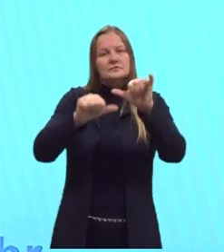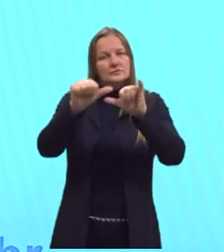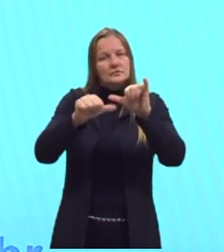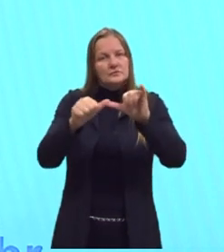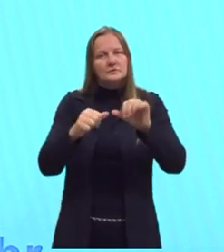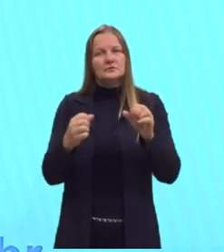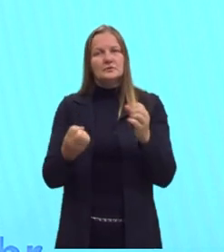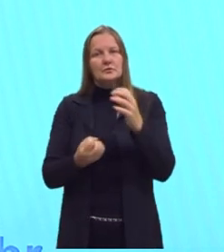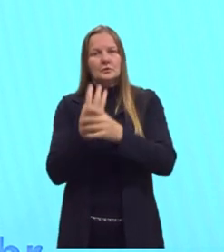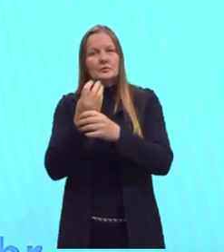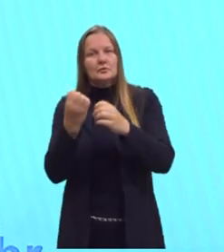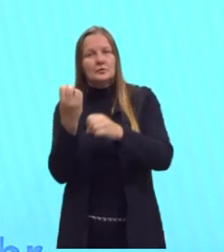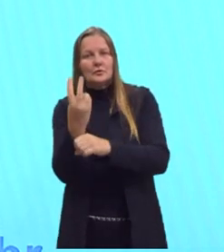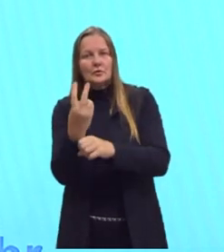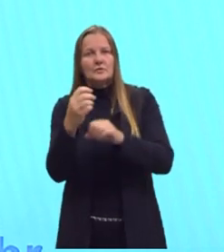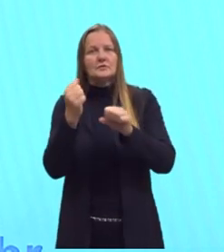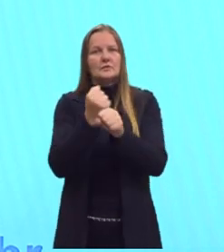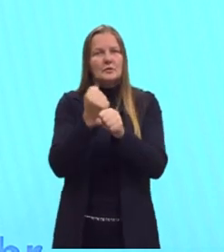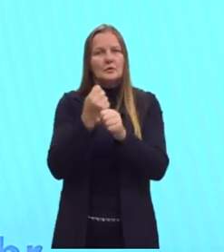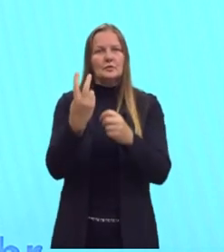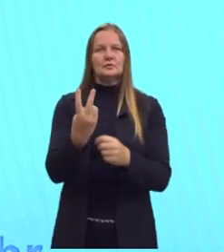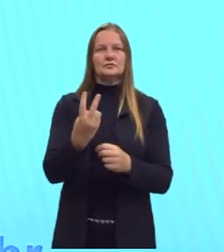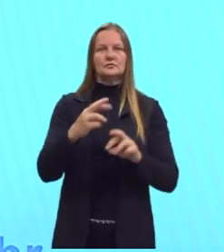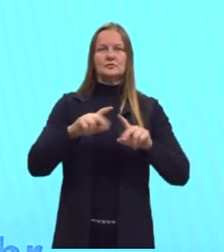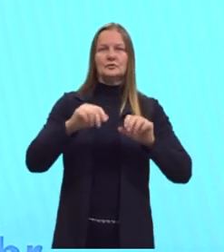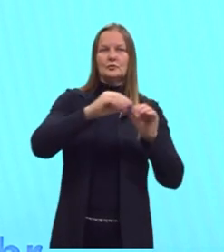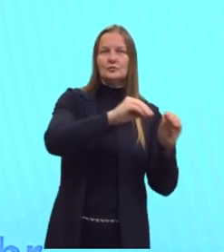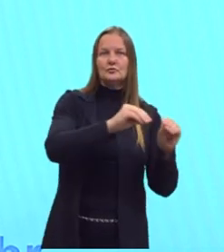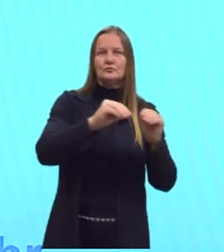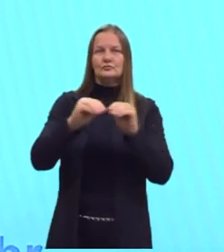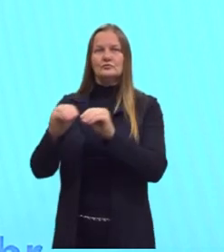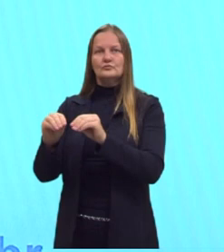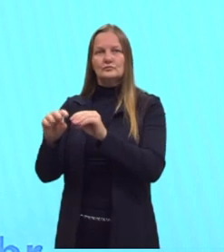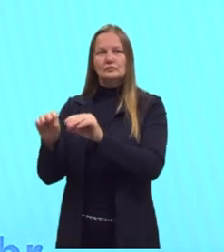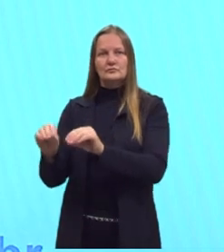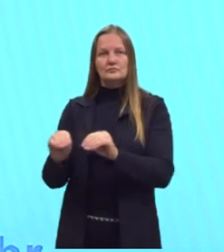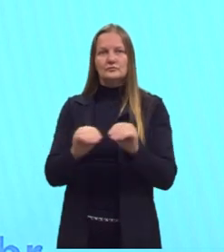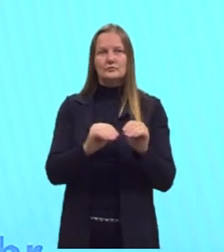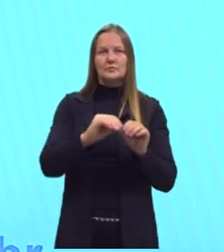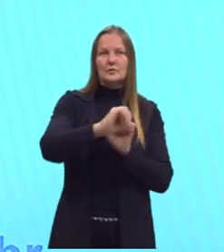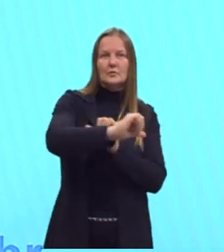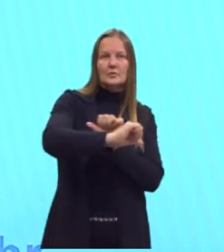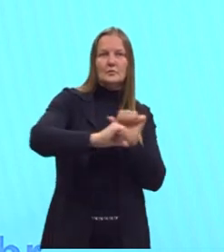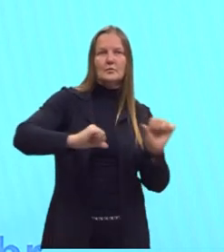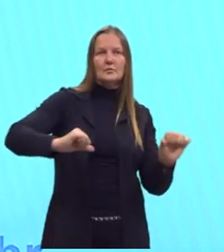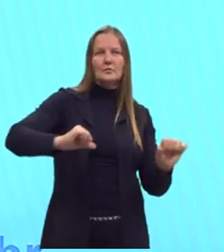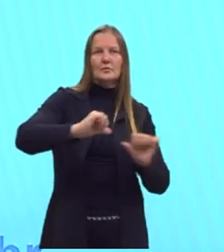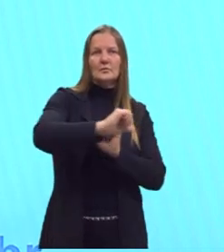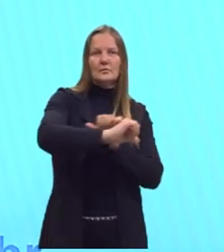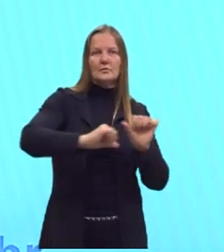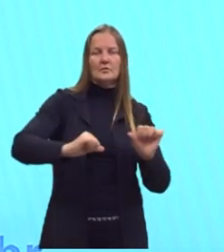produtos que fazem essa troca entre eles, formando uma substância simples e outra composta